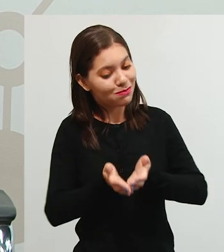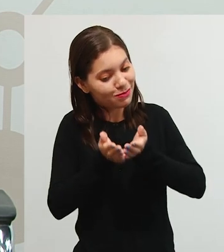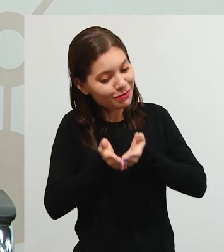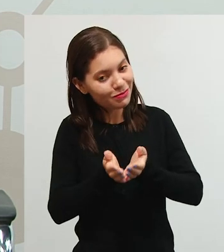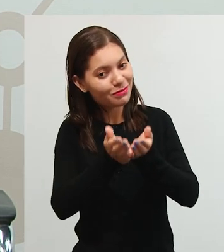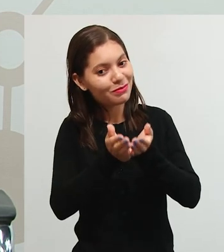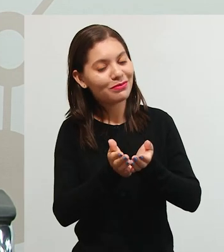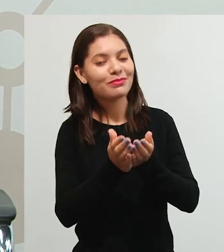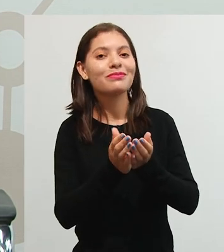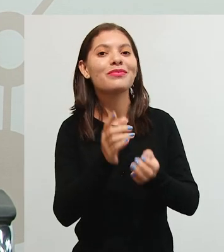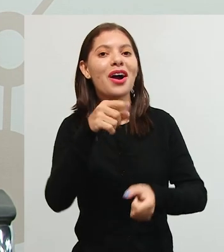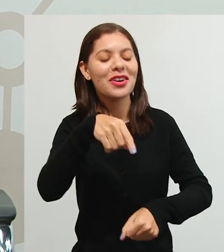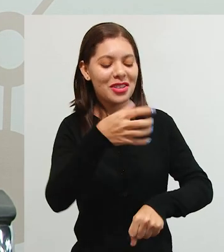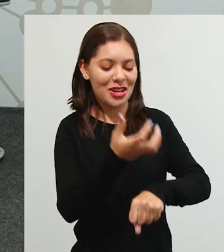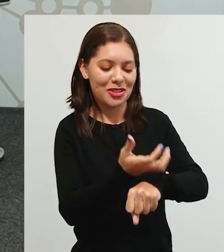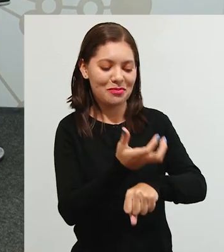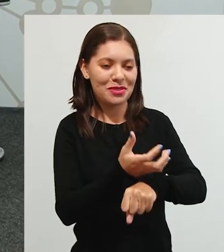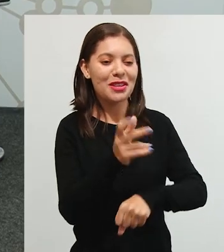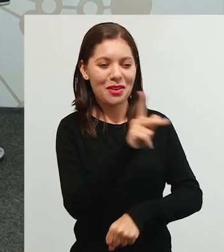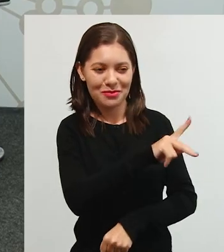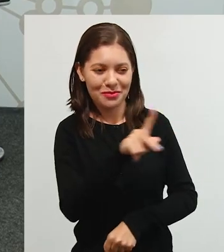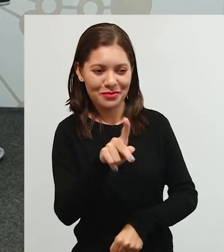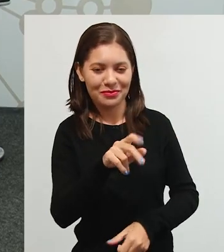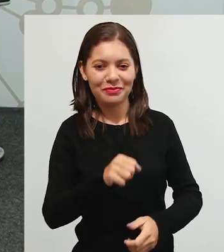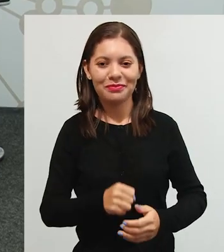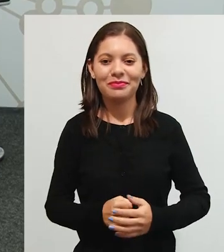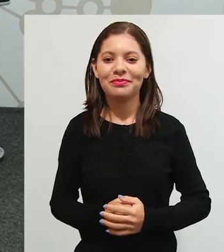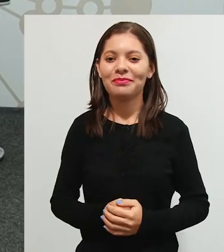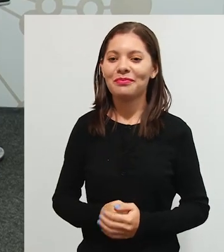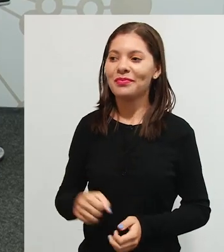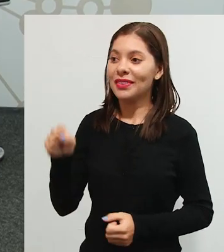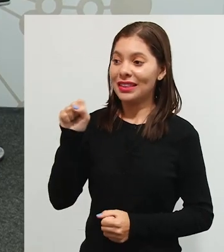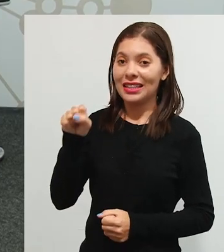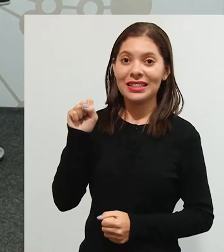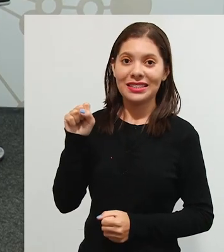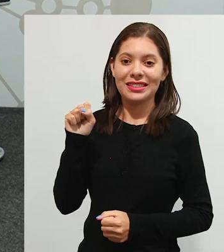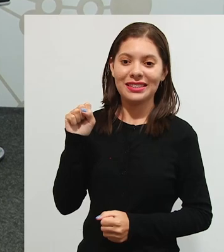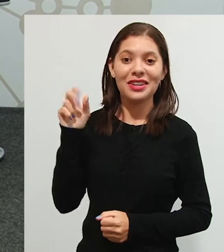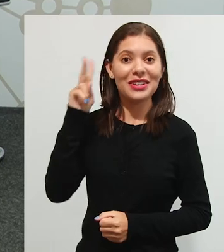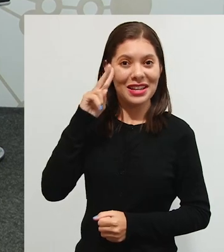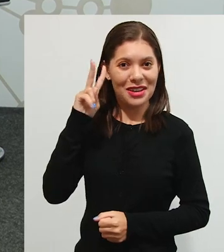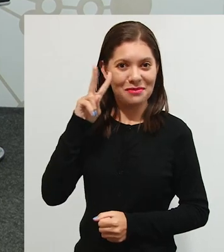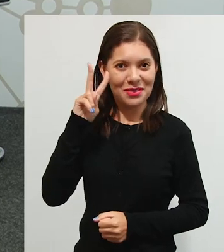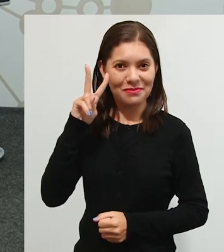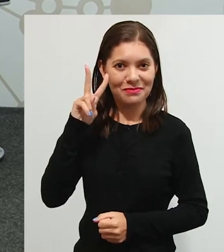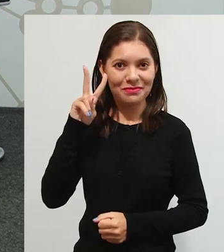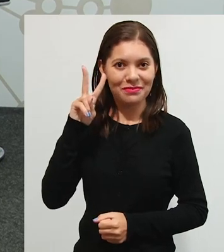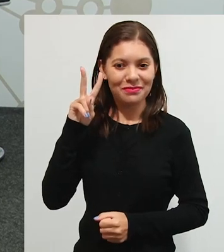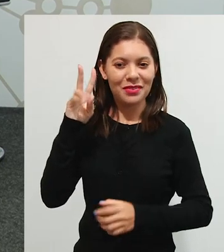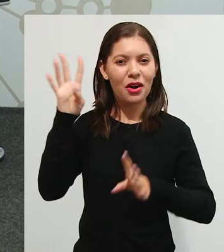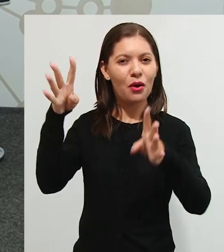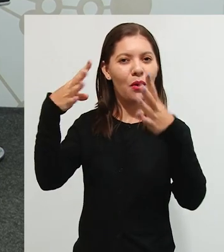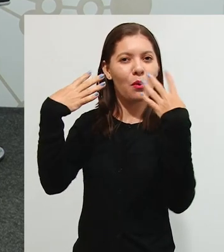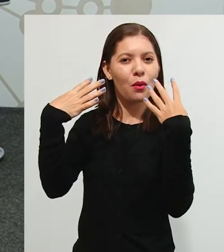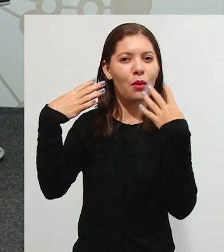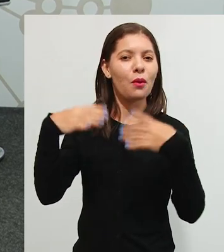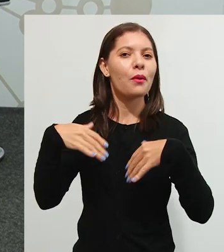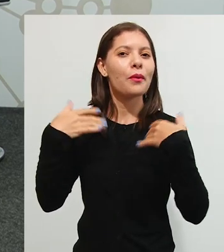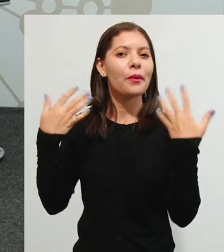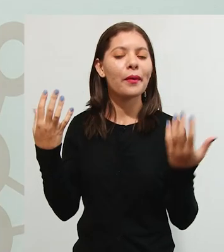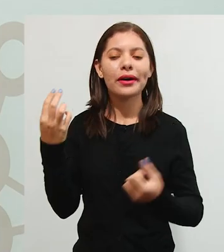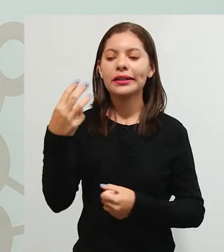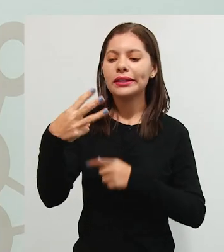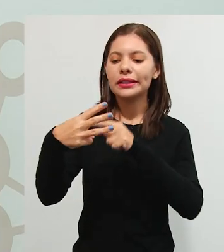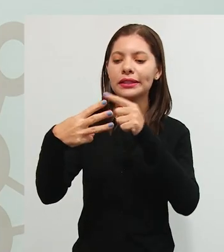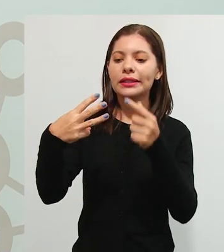nossa disciplina, né, professora? E só pra recapitular aqui, vamos ver se vocês estão ligados. Quais são as três concepções de